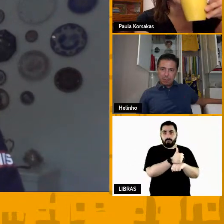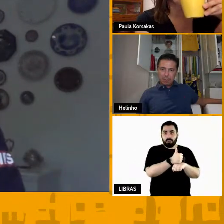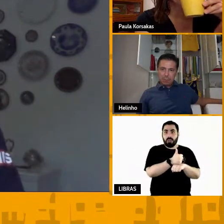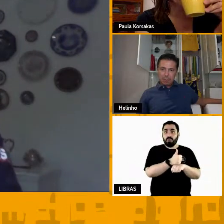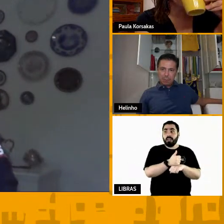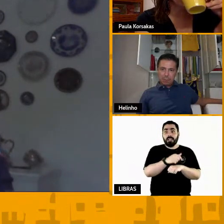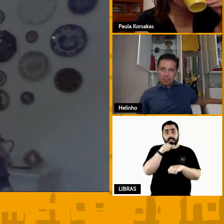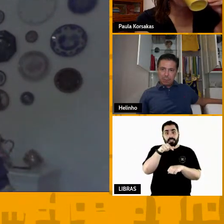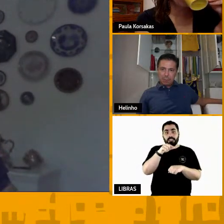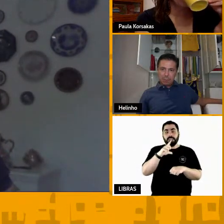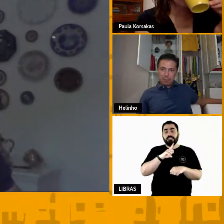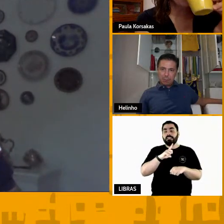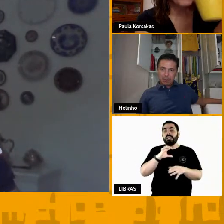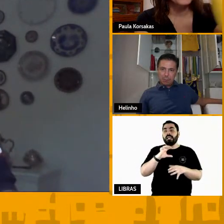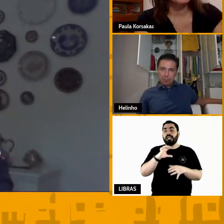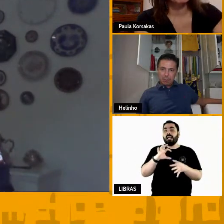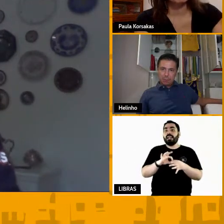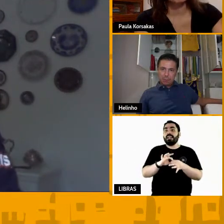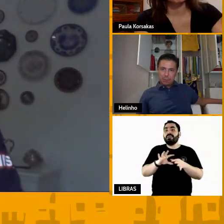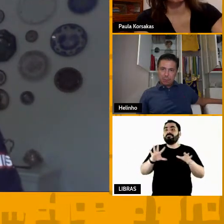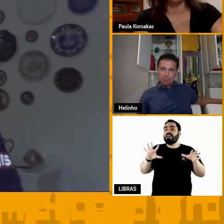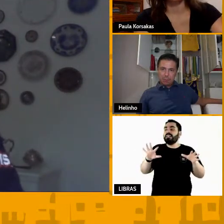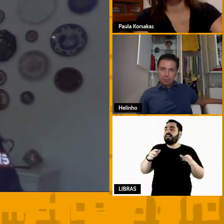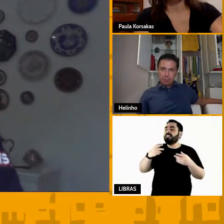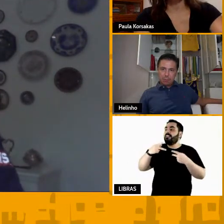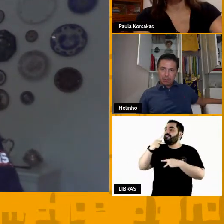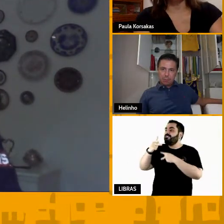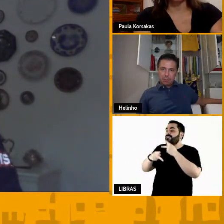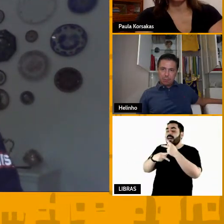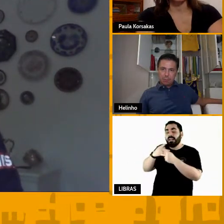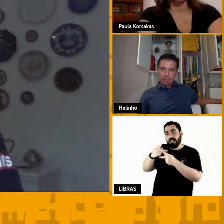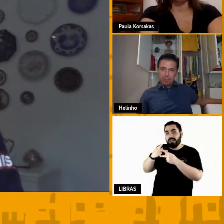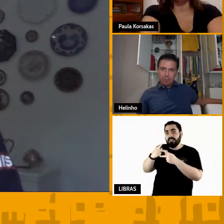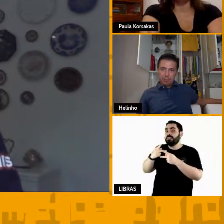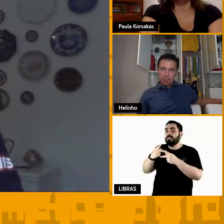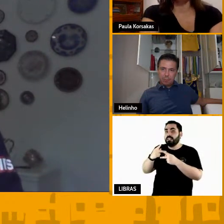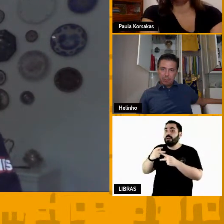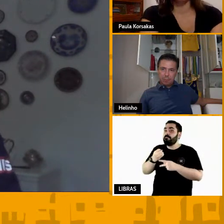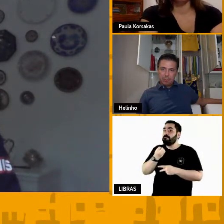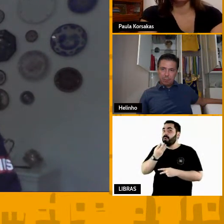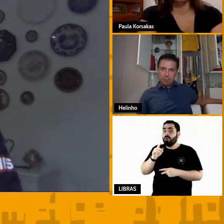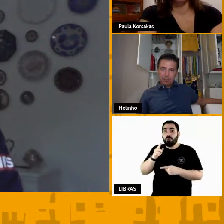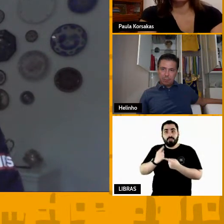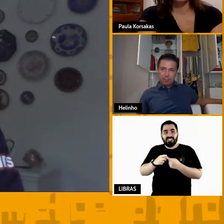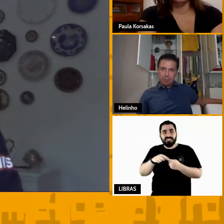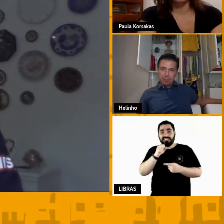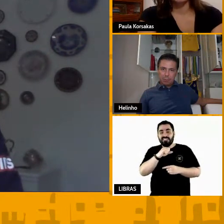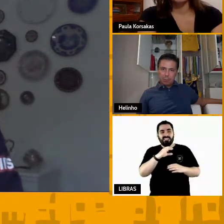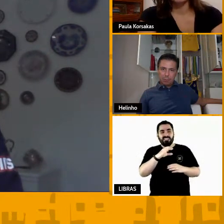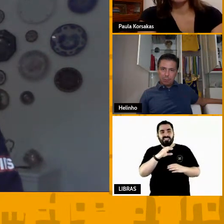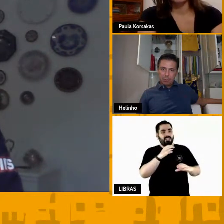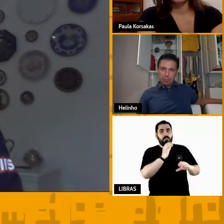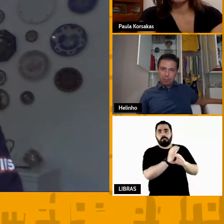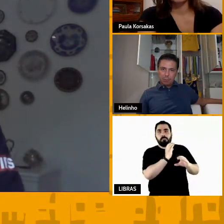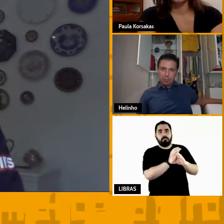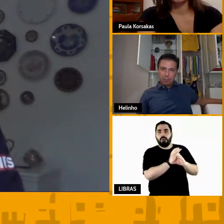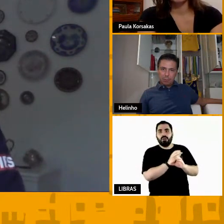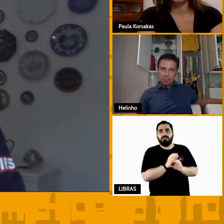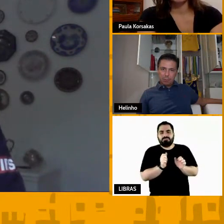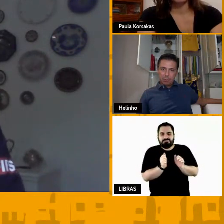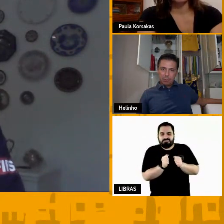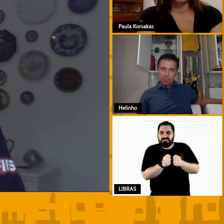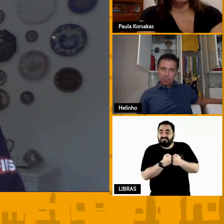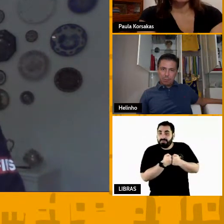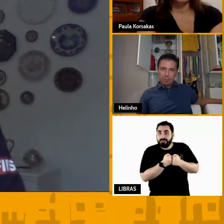muito ele vai se inibir dependendo da personalidade dele então a gente tem que deixar um pouco essa liberdade deixar o atleta